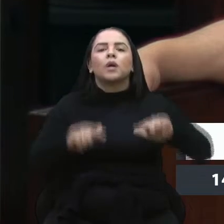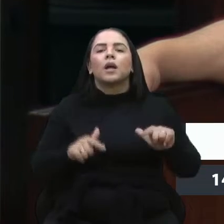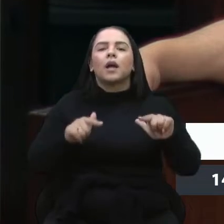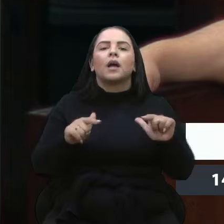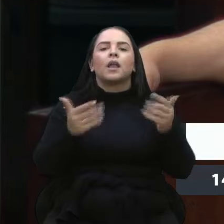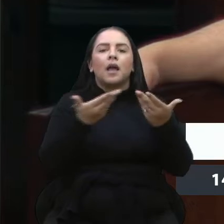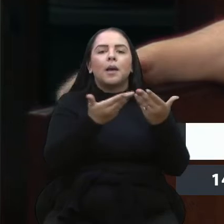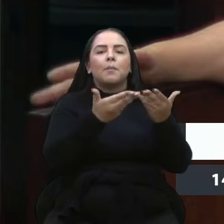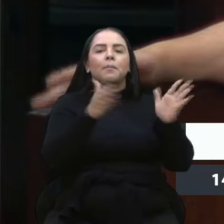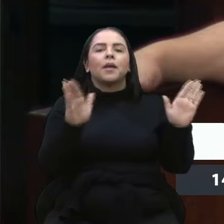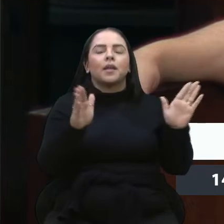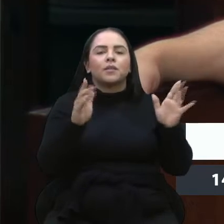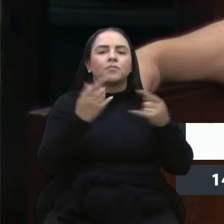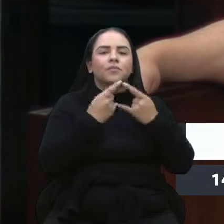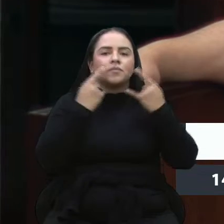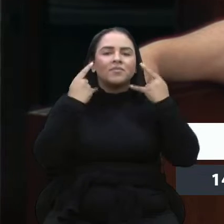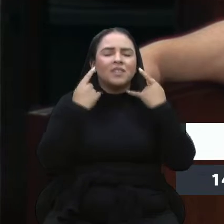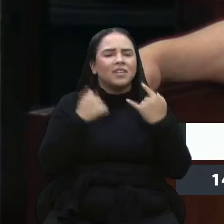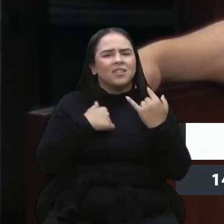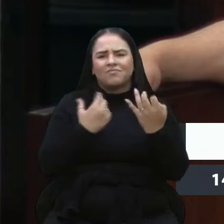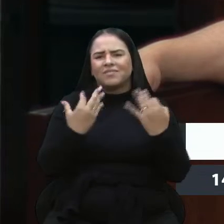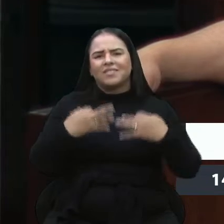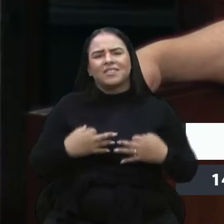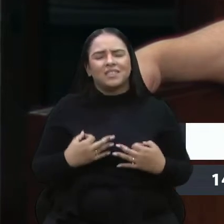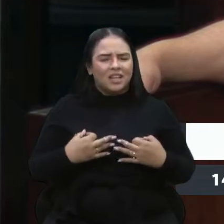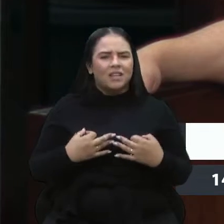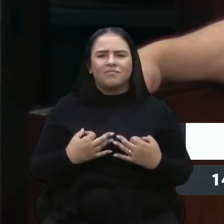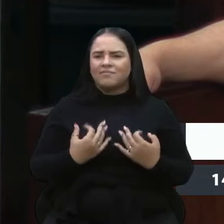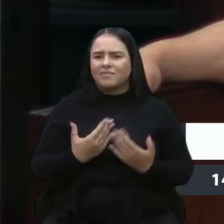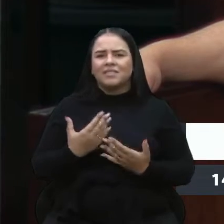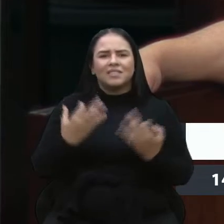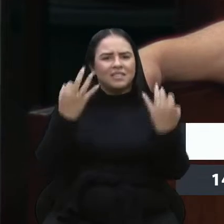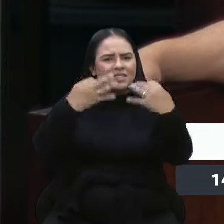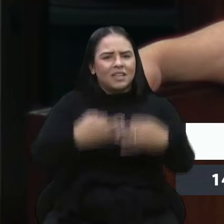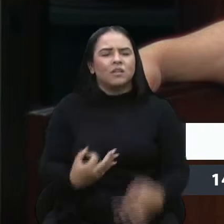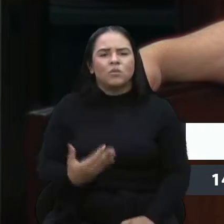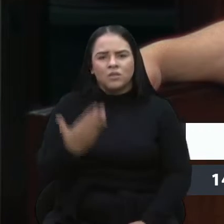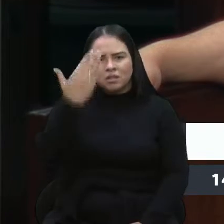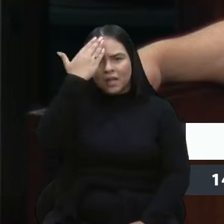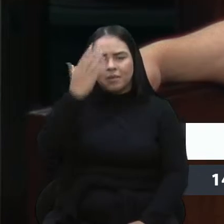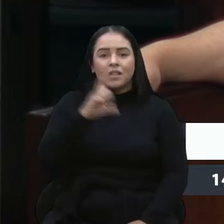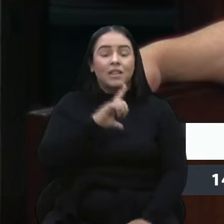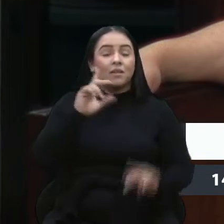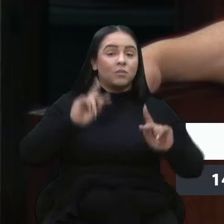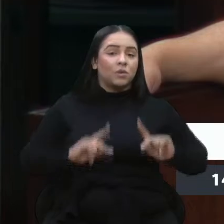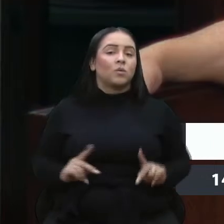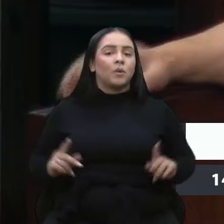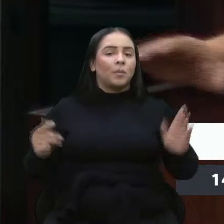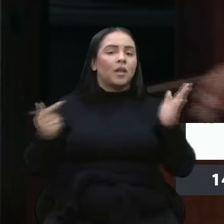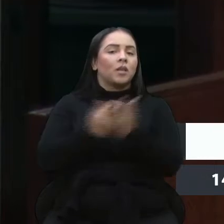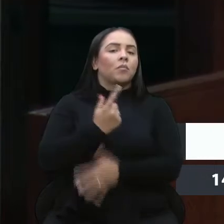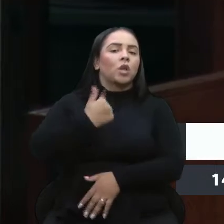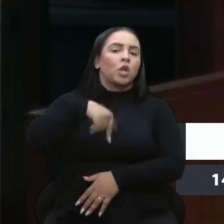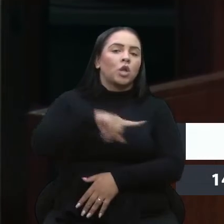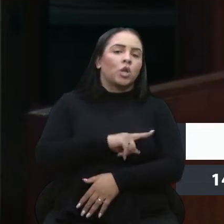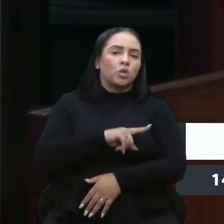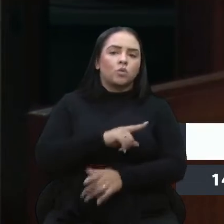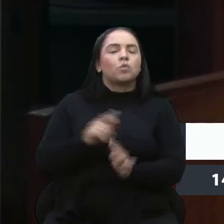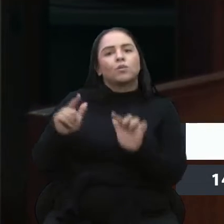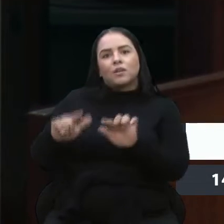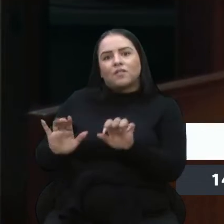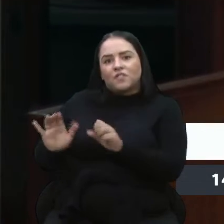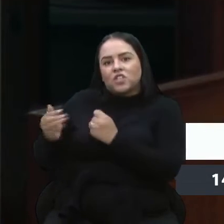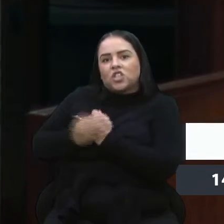máscara ou não. E tenho certeza absoluta que muitas de muitas pessoas estão nos cobrando, que também nos locais